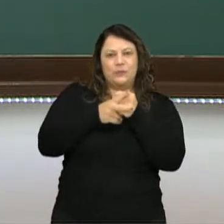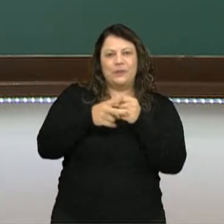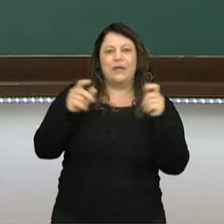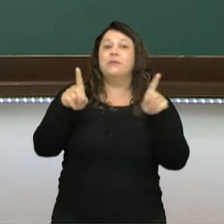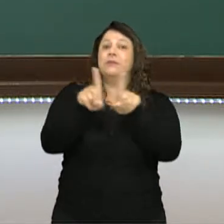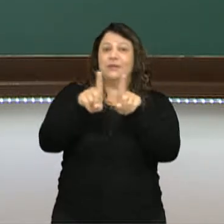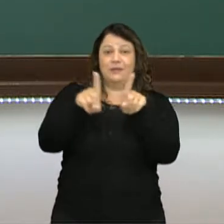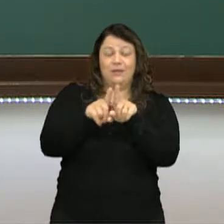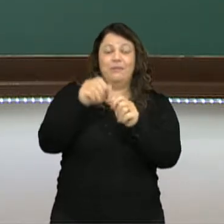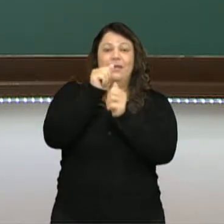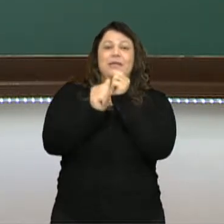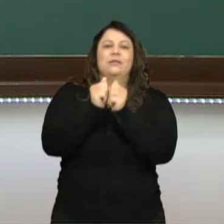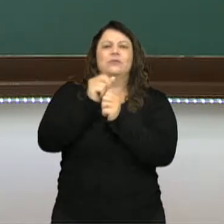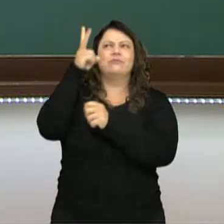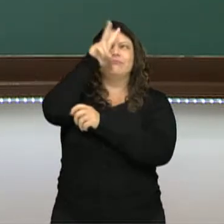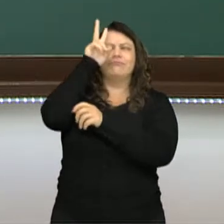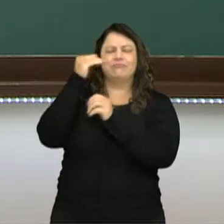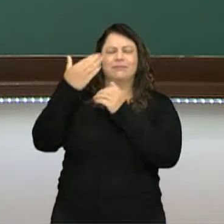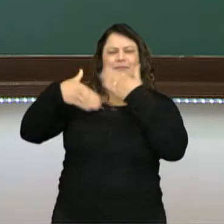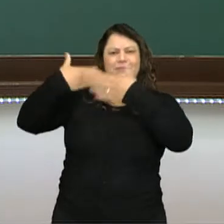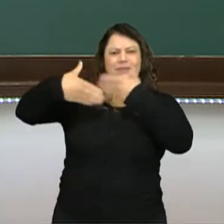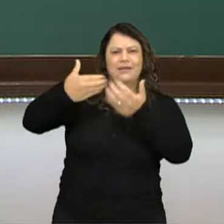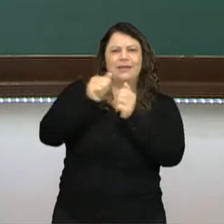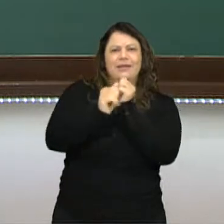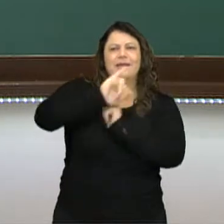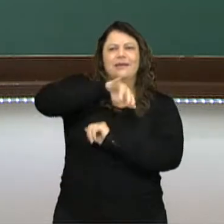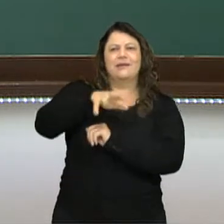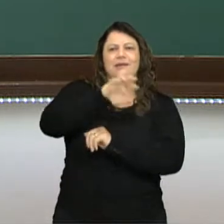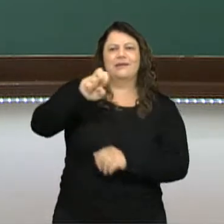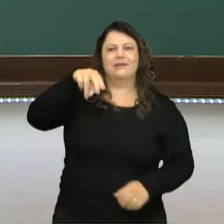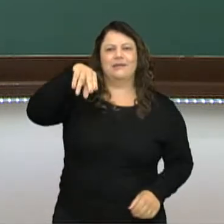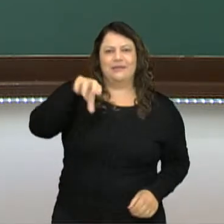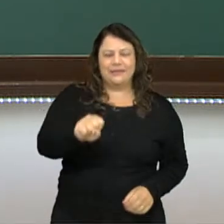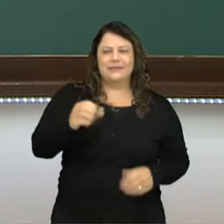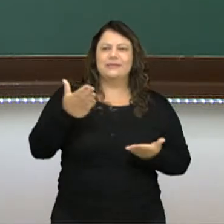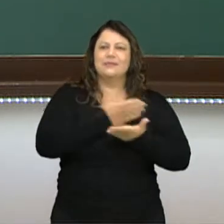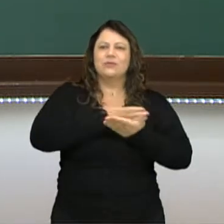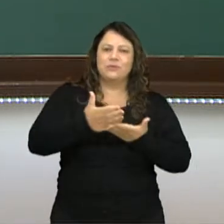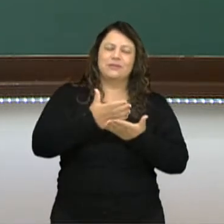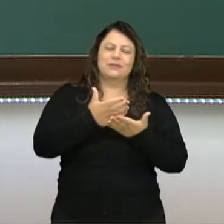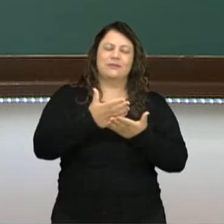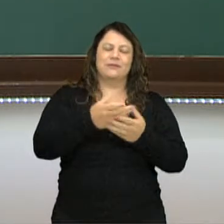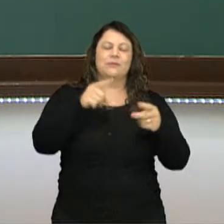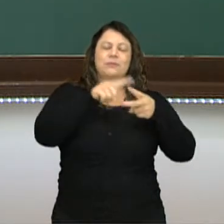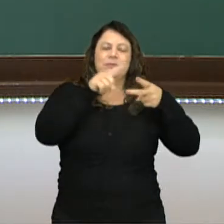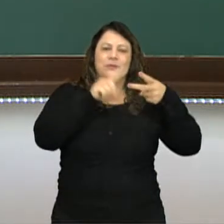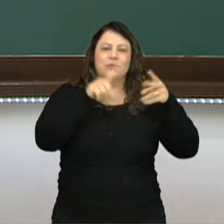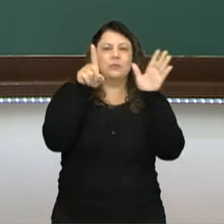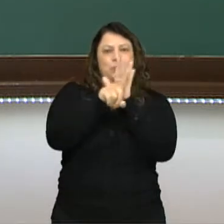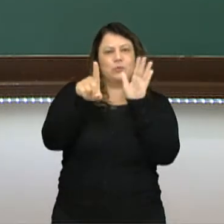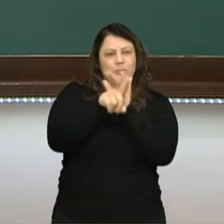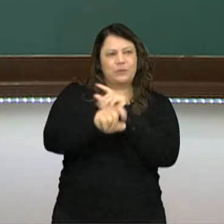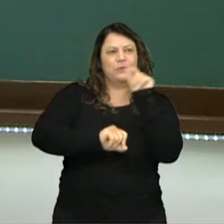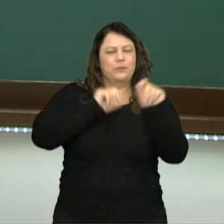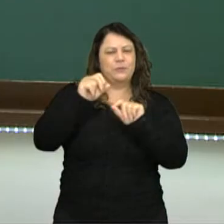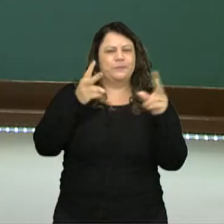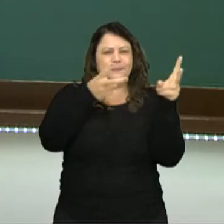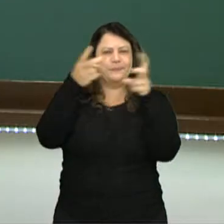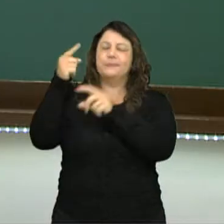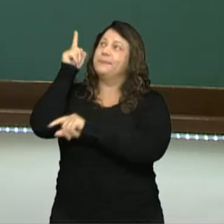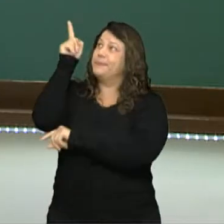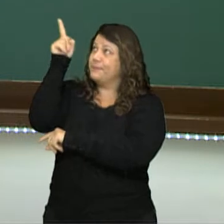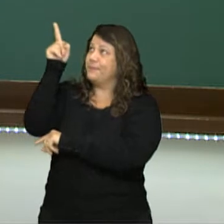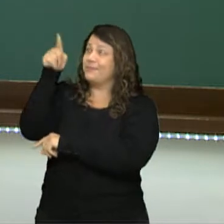também um pouquinho sobre a história do jeans. Iniciamos nossa fala com as duas perguntas. So, do you like jeans?